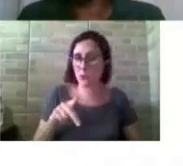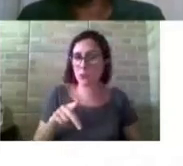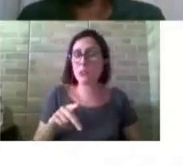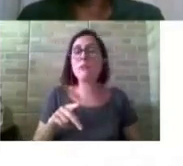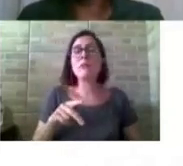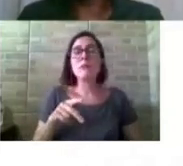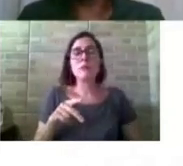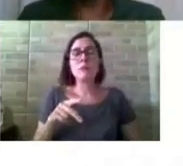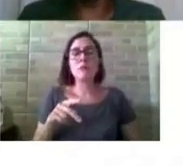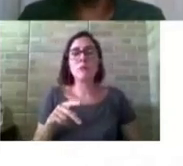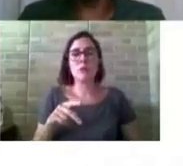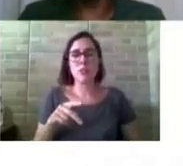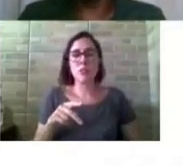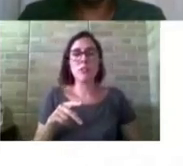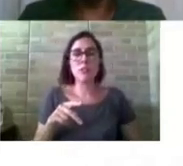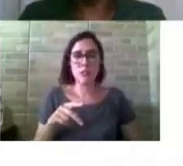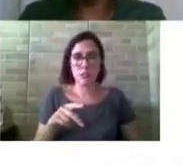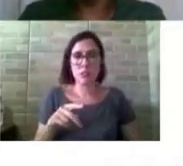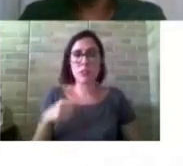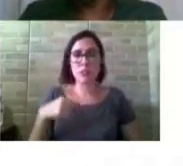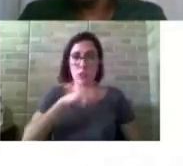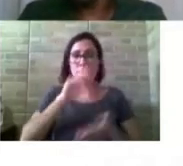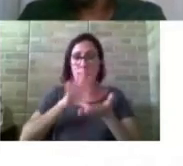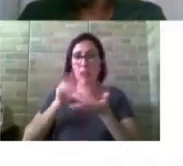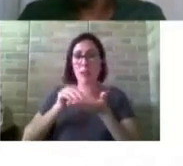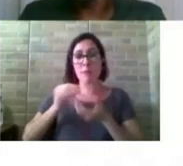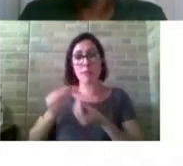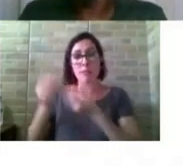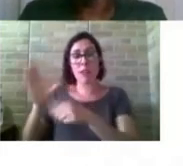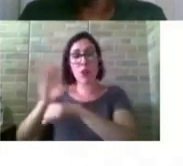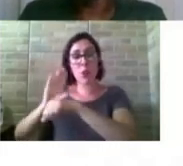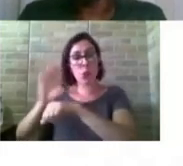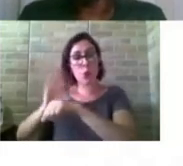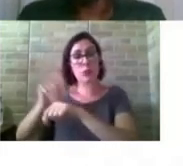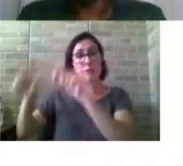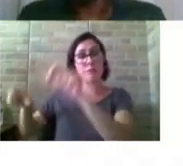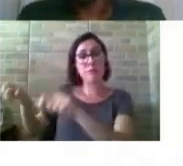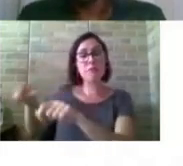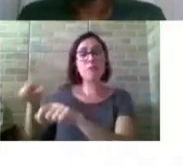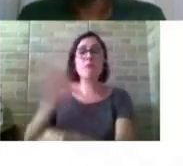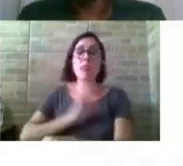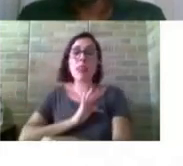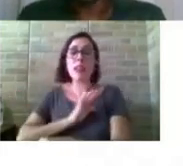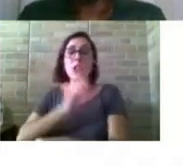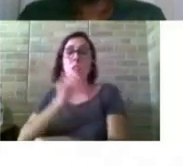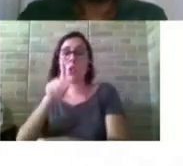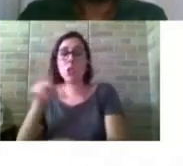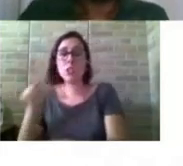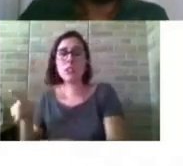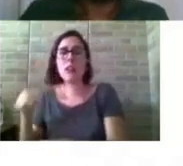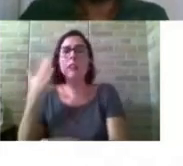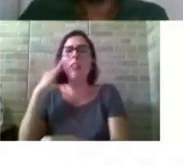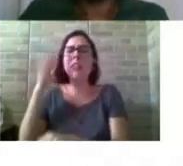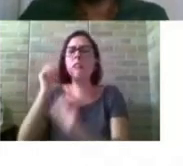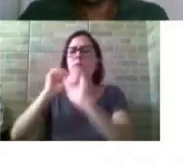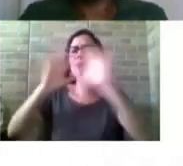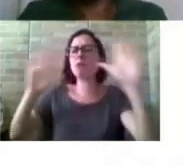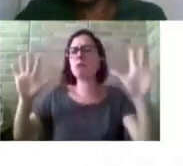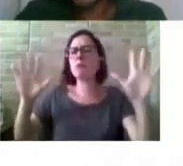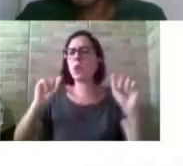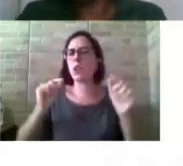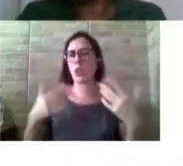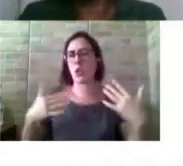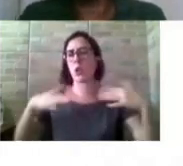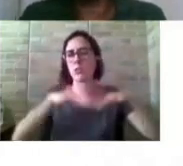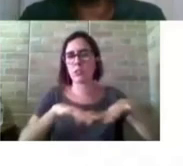no sentido de orientá-los, de trazer essa cultura da inclusão, além de a gente estar nesses espaços